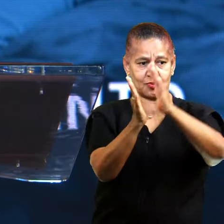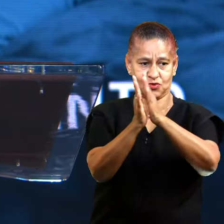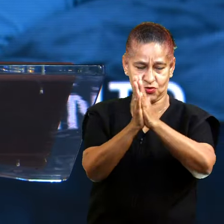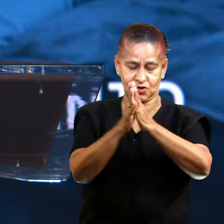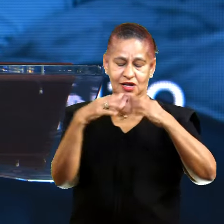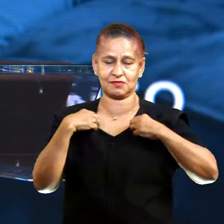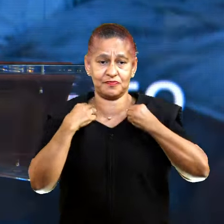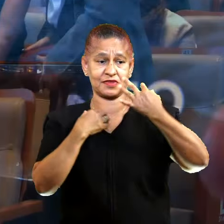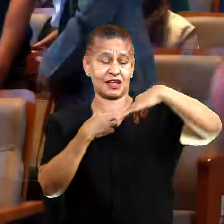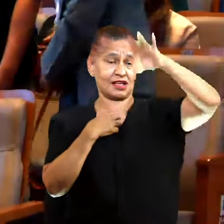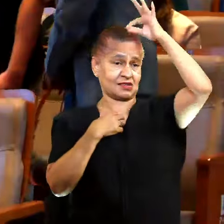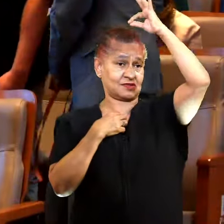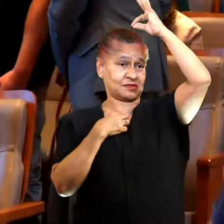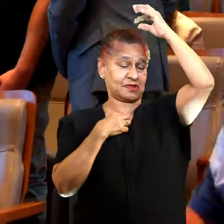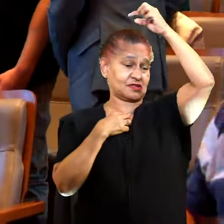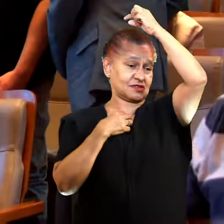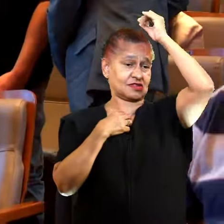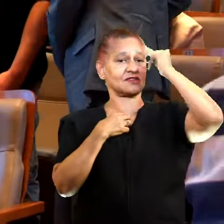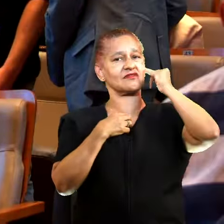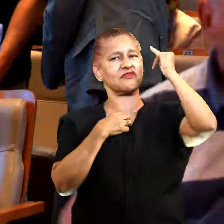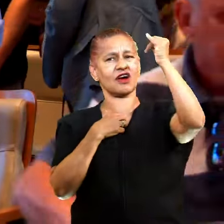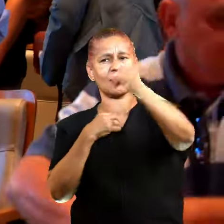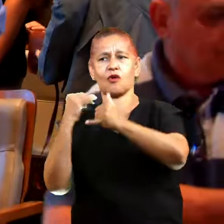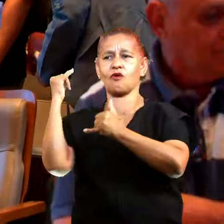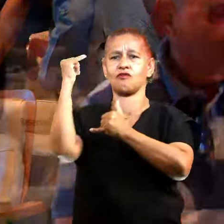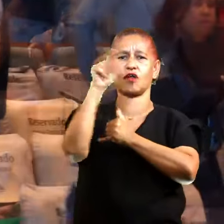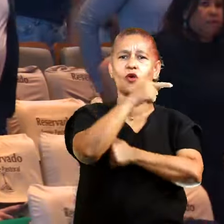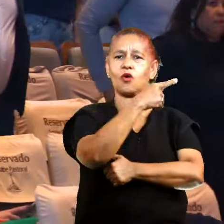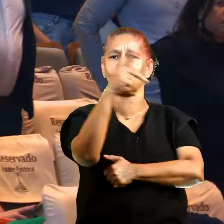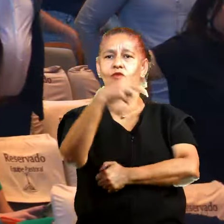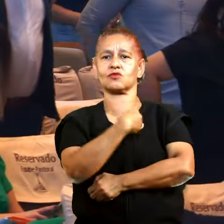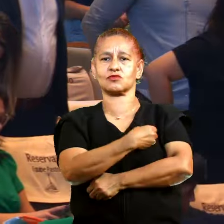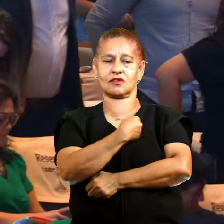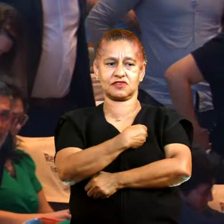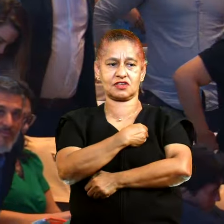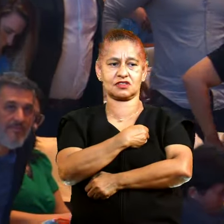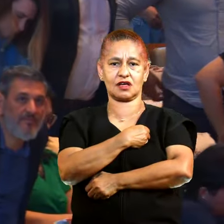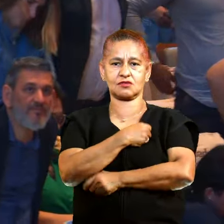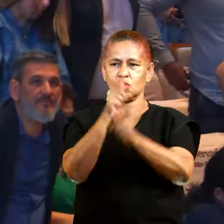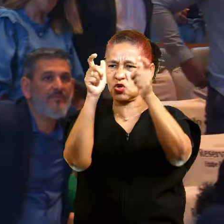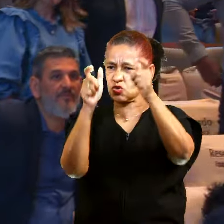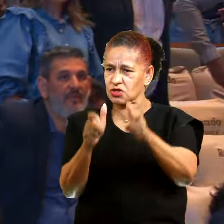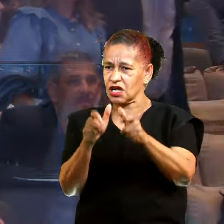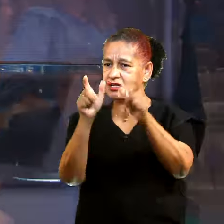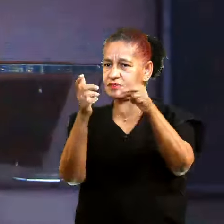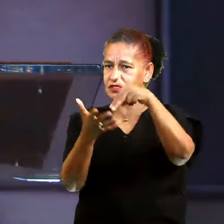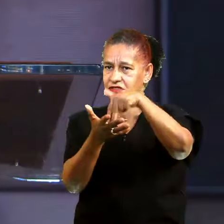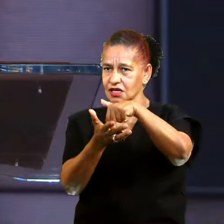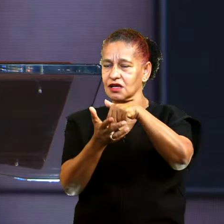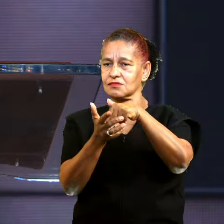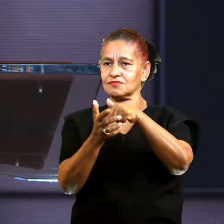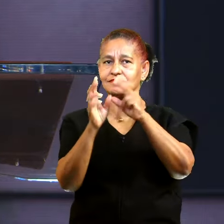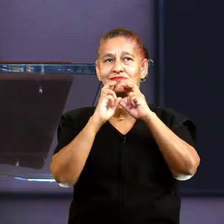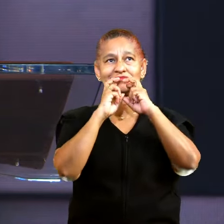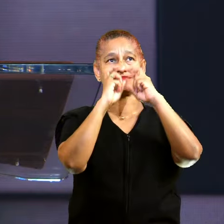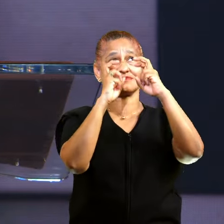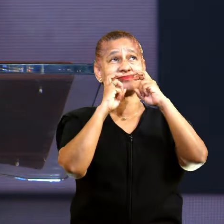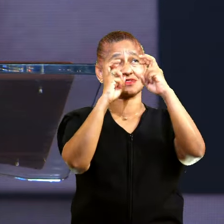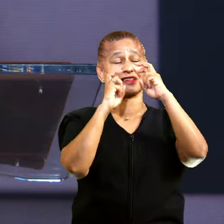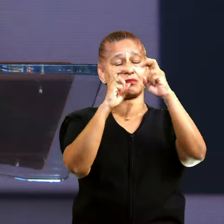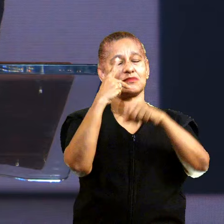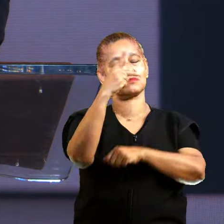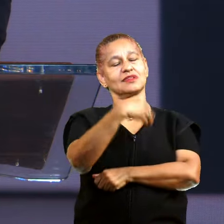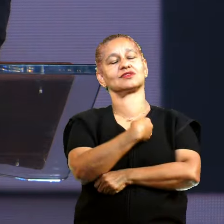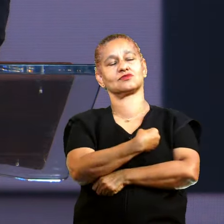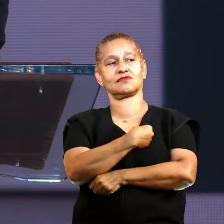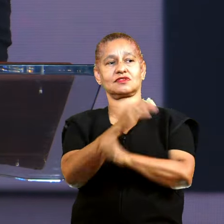Seu Espírito falou com você, onde você está nessa manhã? Nós queremos clamar pela sua